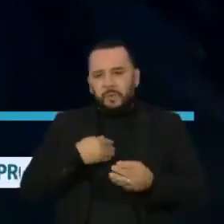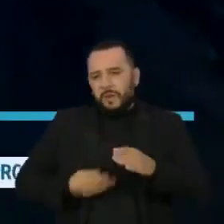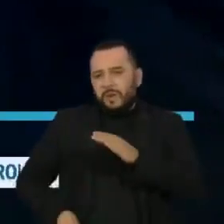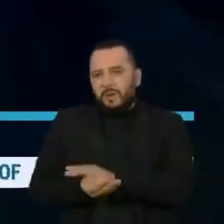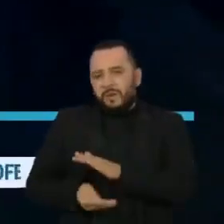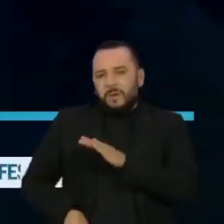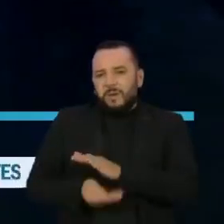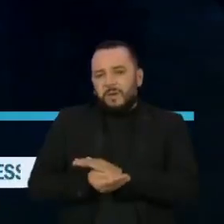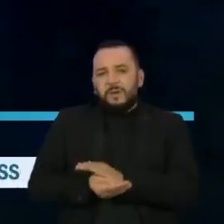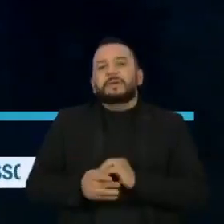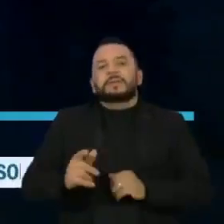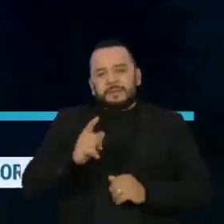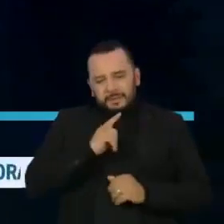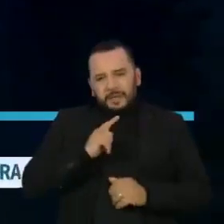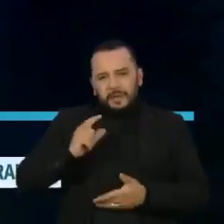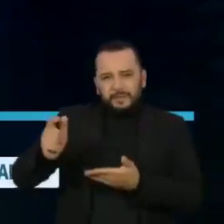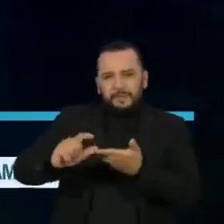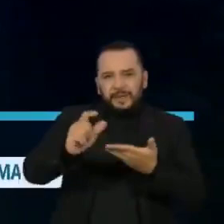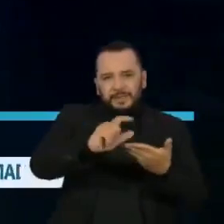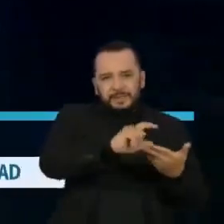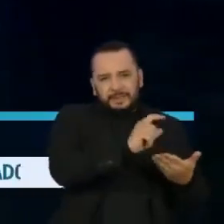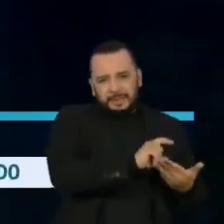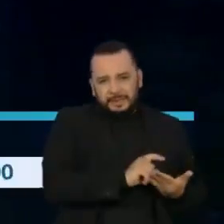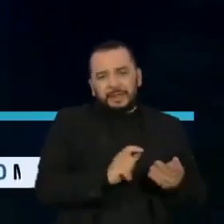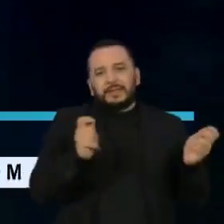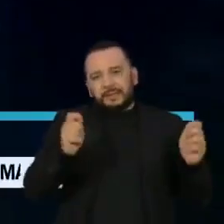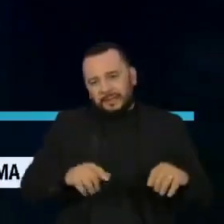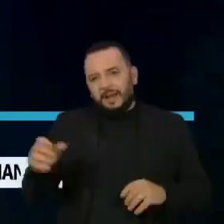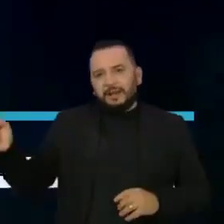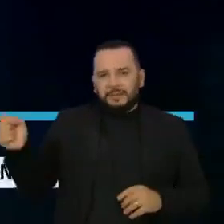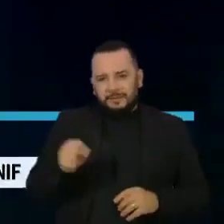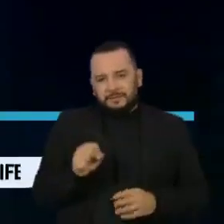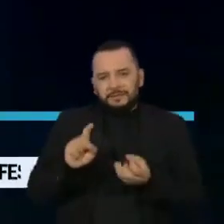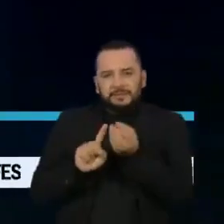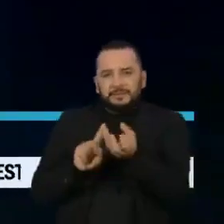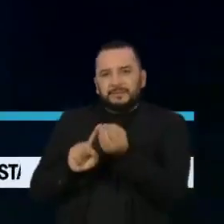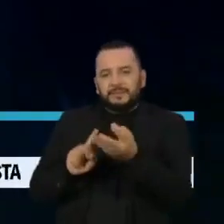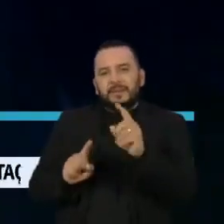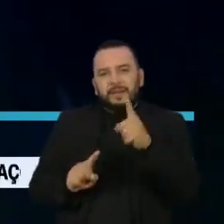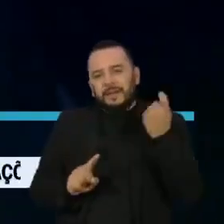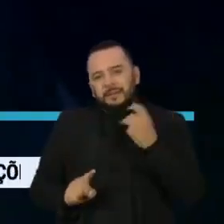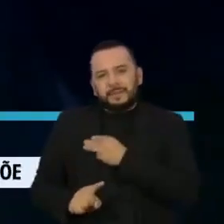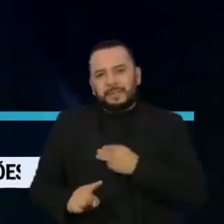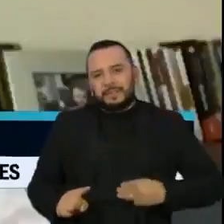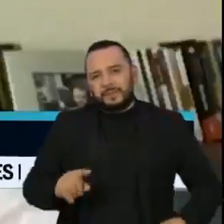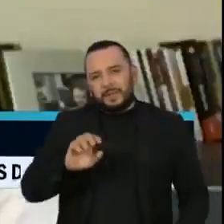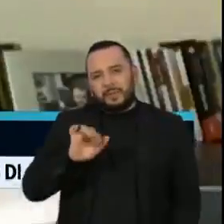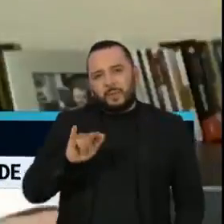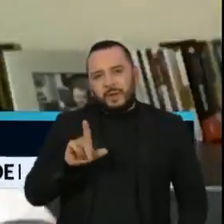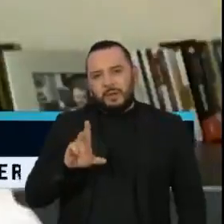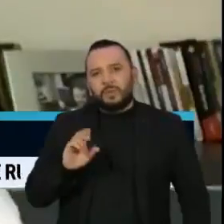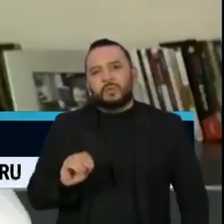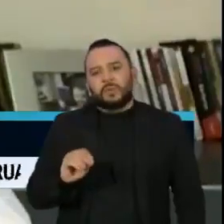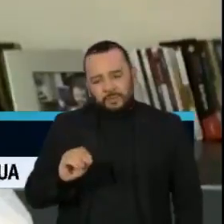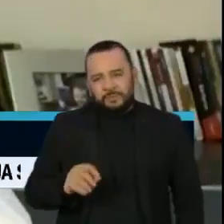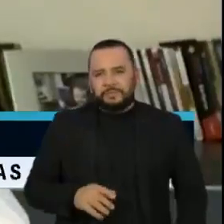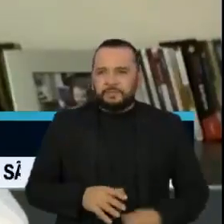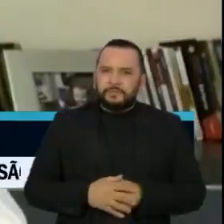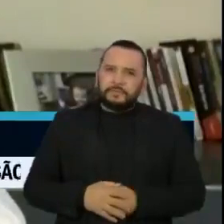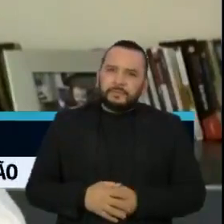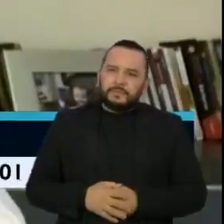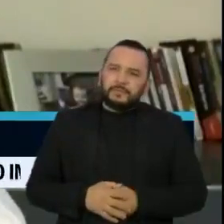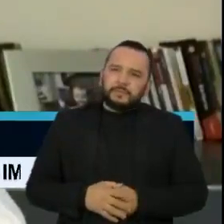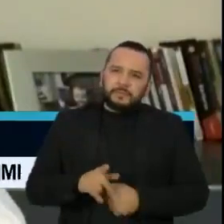por dose de vacina e disse vale a pena convocar novamente o ex-ministro da Saúde, Eduardo Pazuello. Senador,